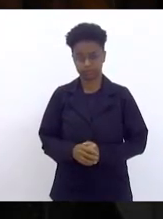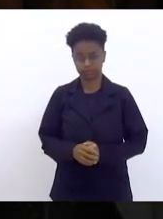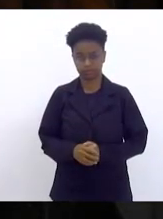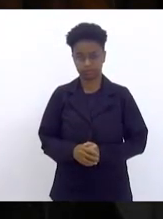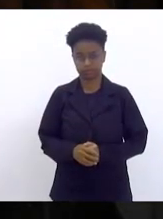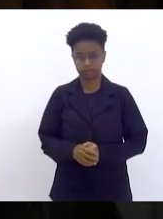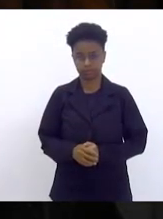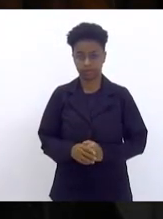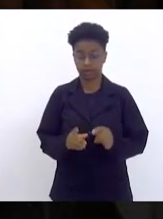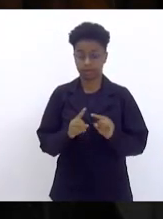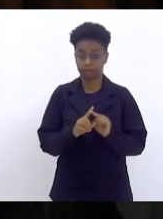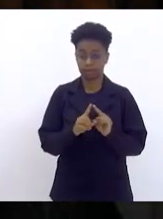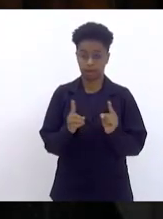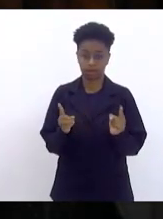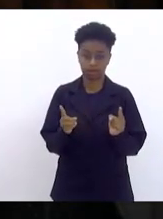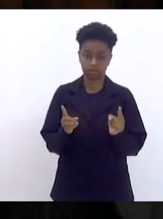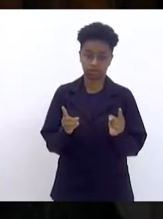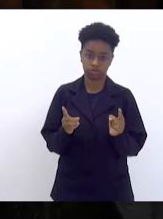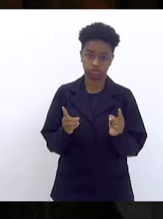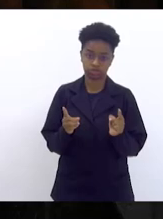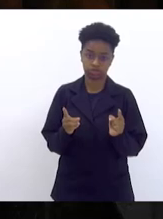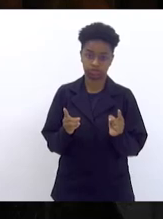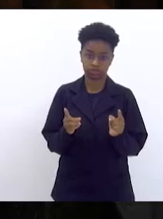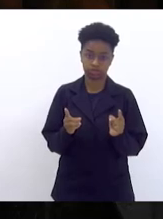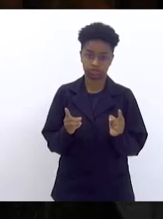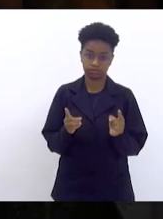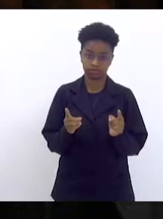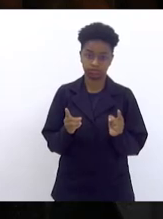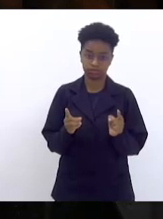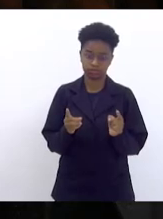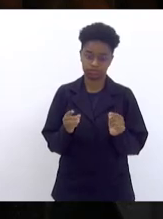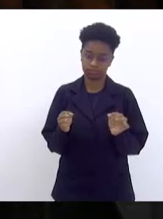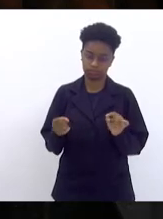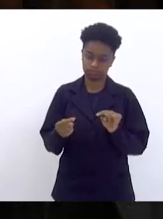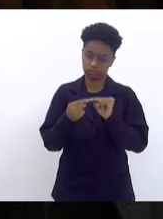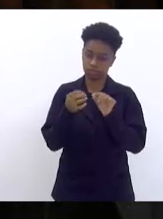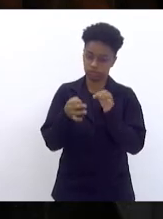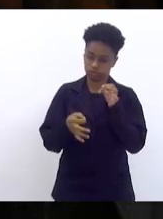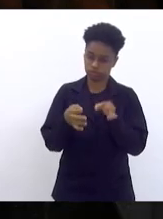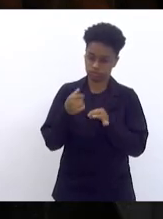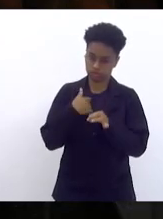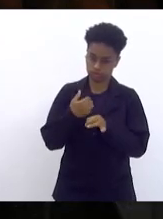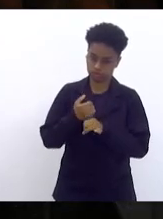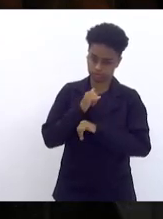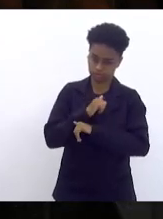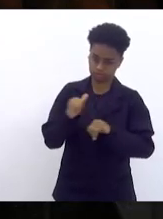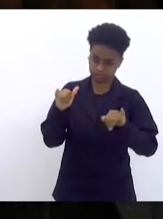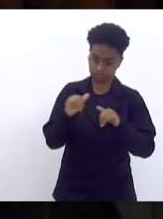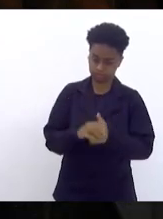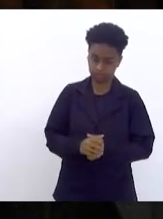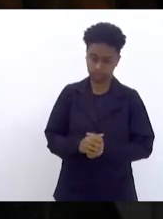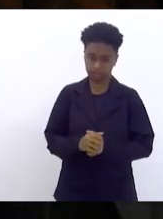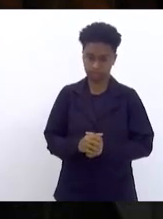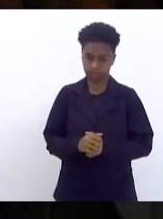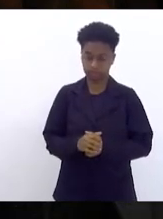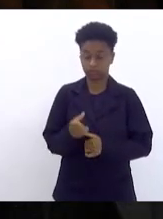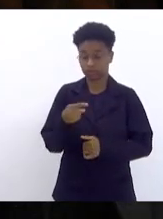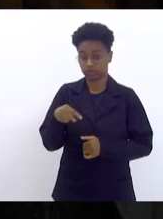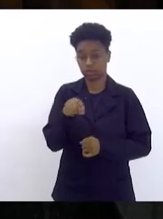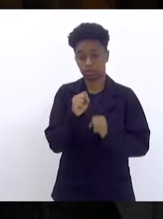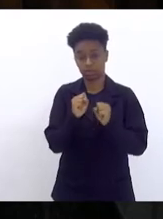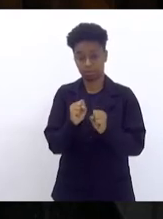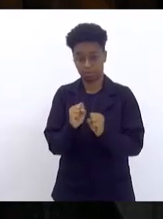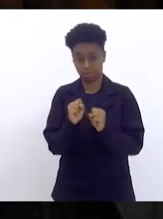Mas, diga-se com justiça, senhor presidente, que você pode ter